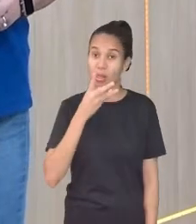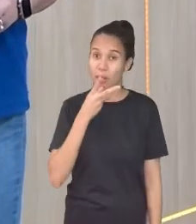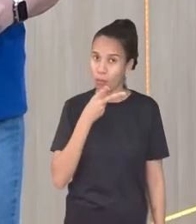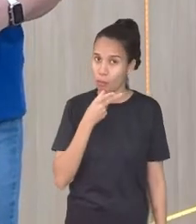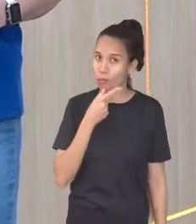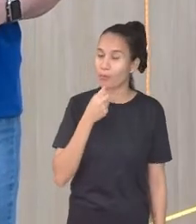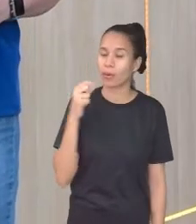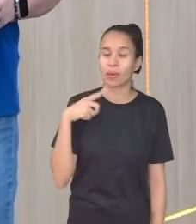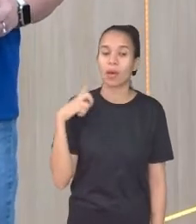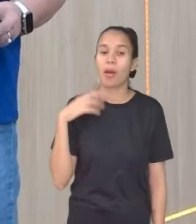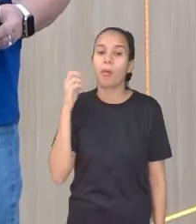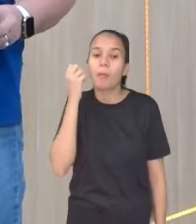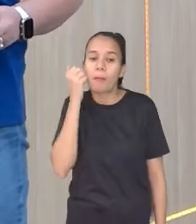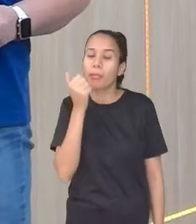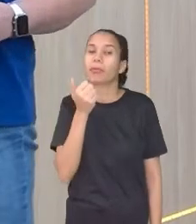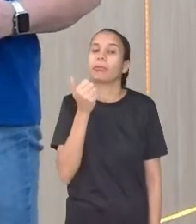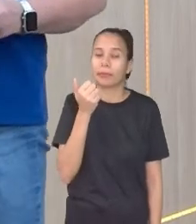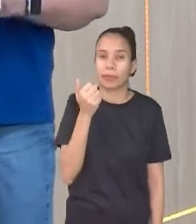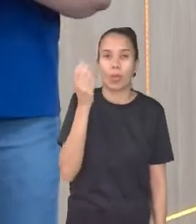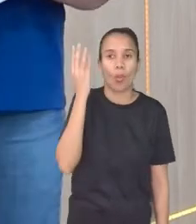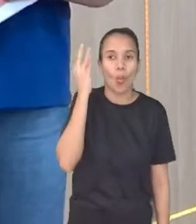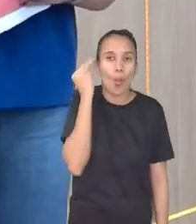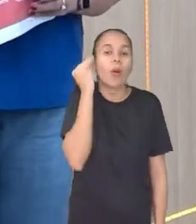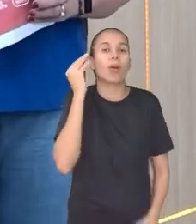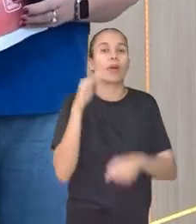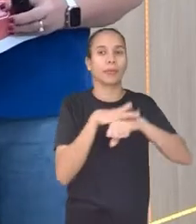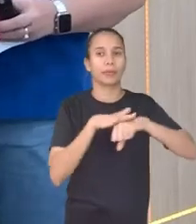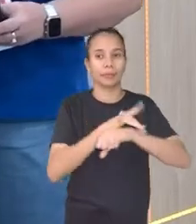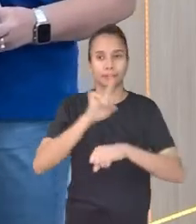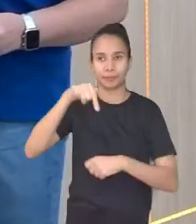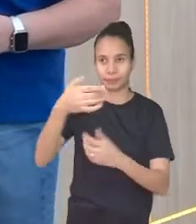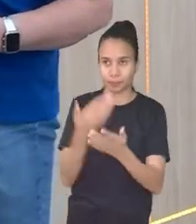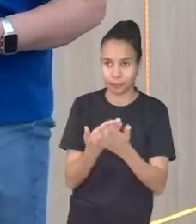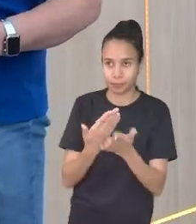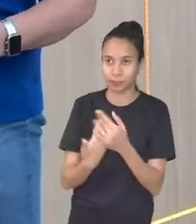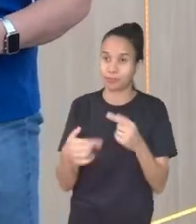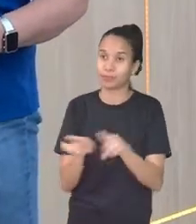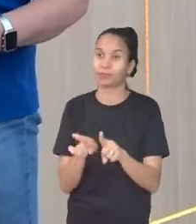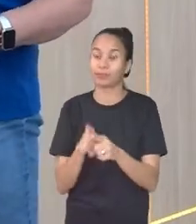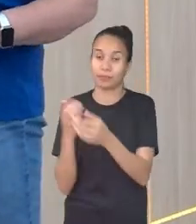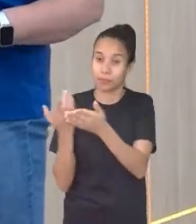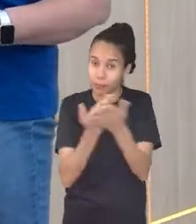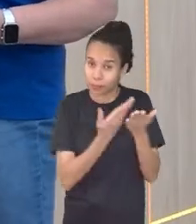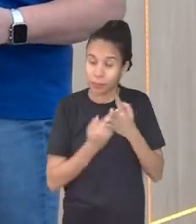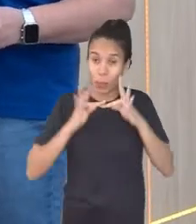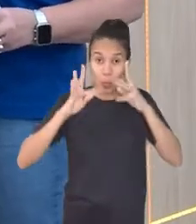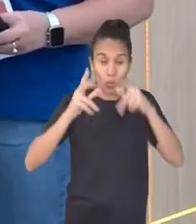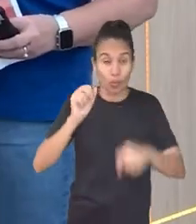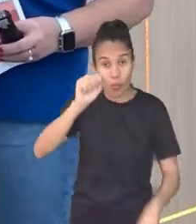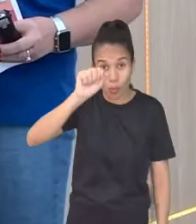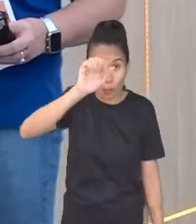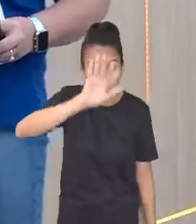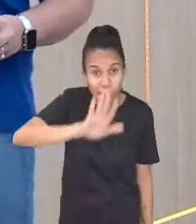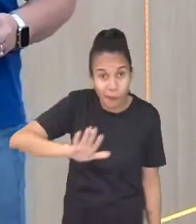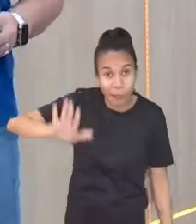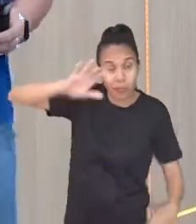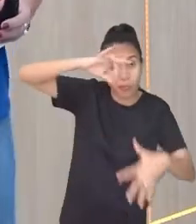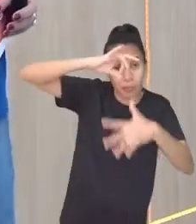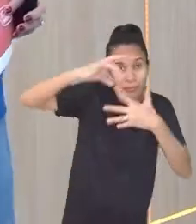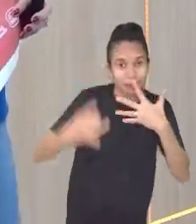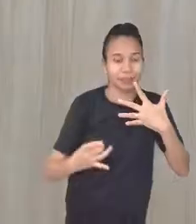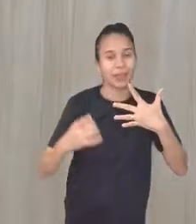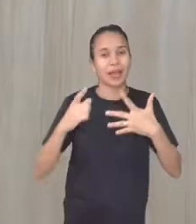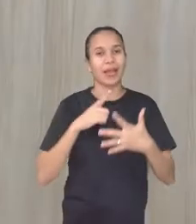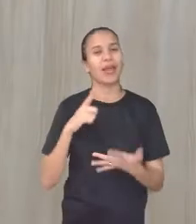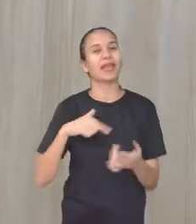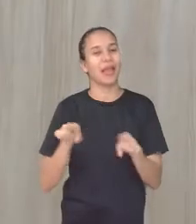cicatrizar. Então, a gente vai conversar também sobre isso em uma outra aula. E aqui a gente vai estudar tudo isso em relação. Tem